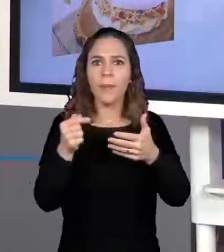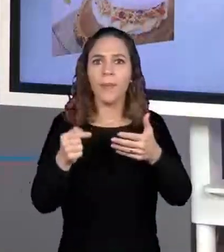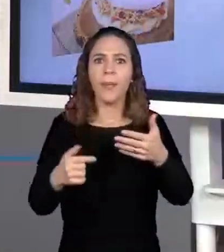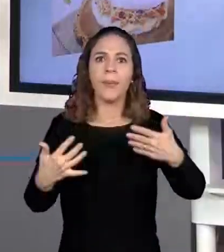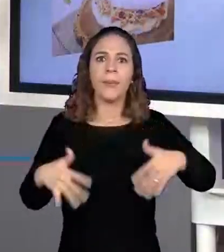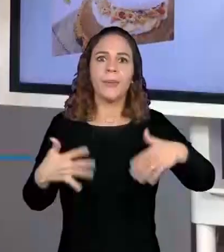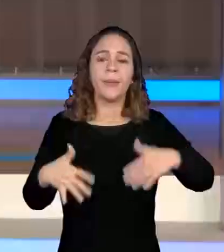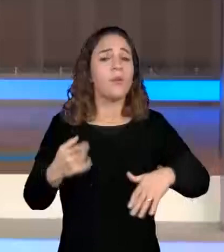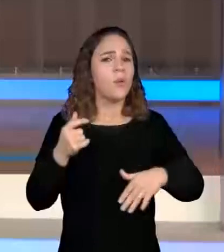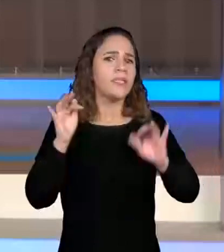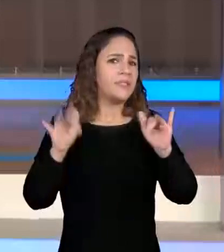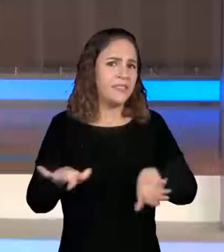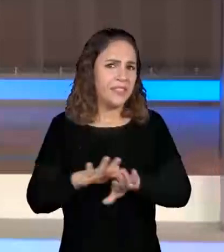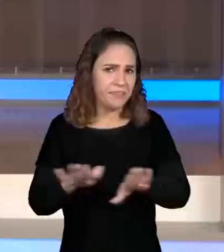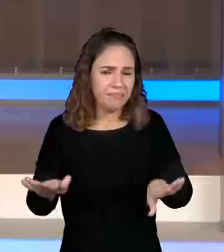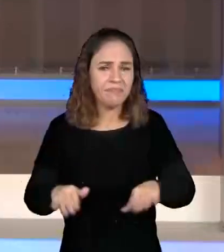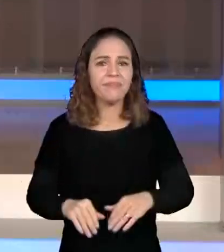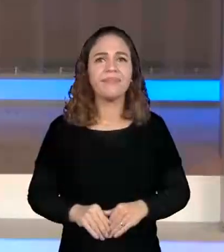quase no finalzinho da aula.